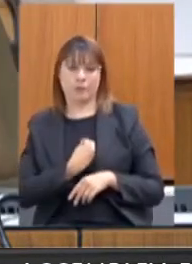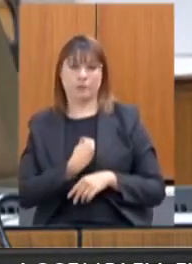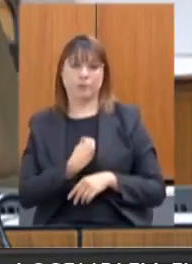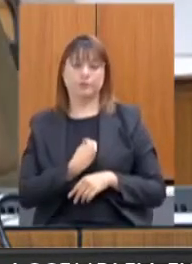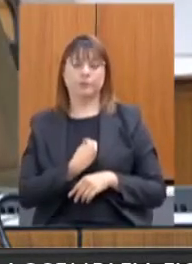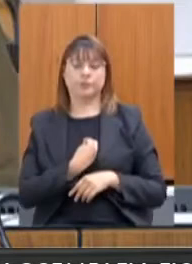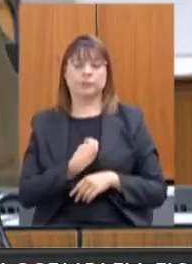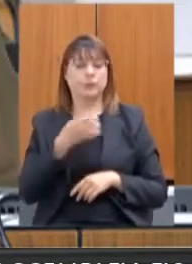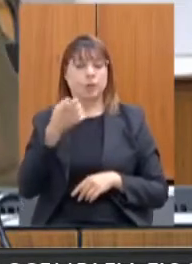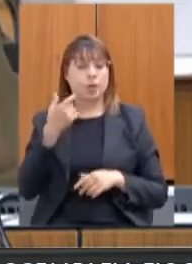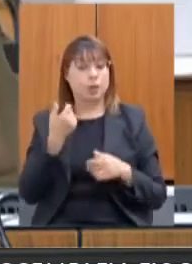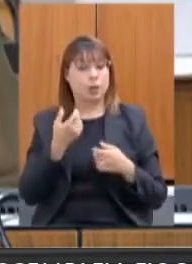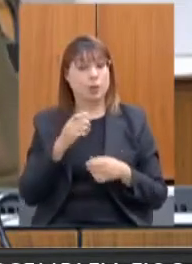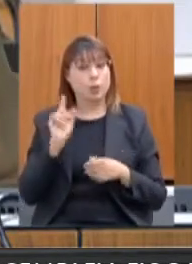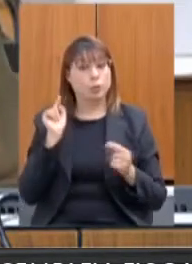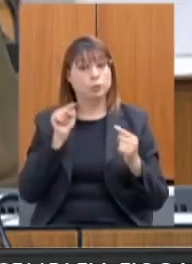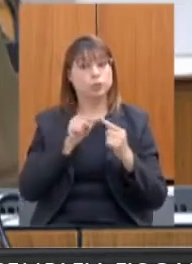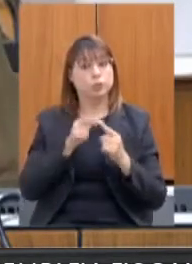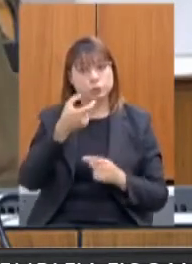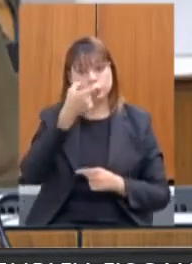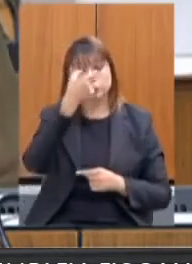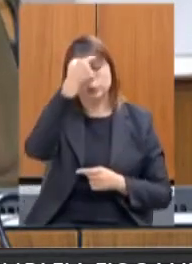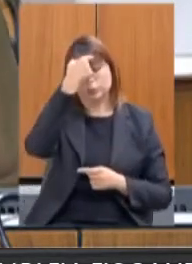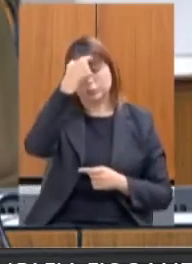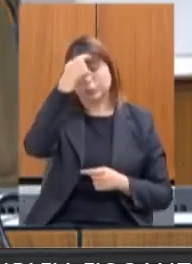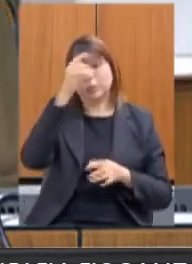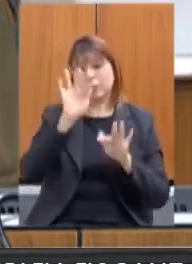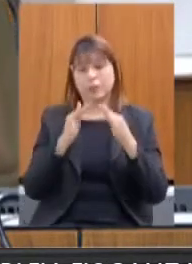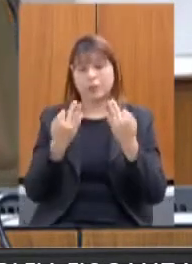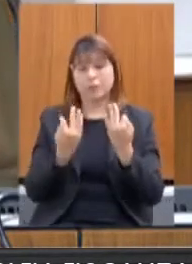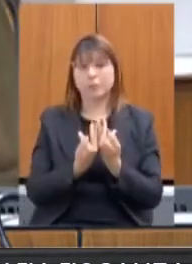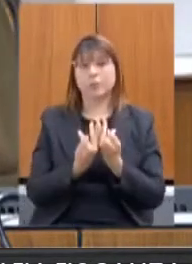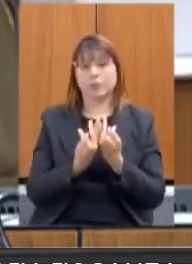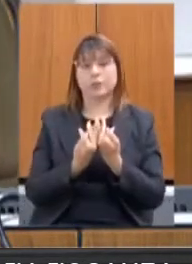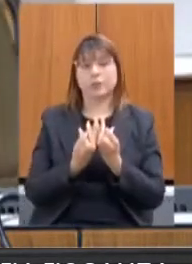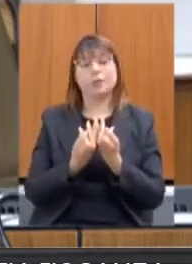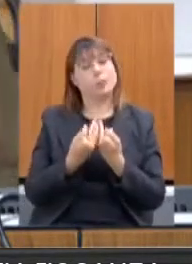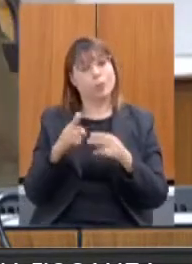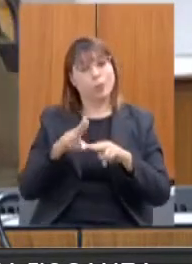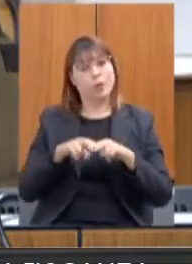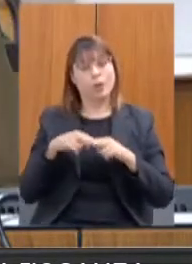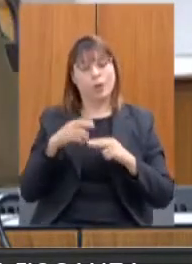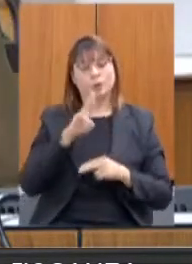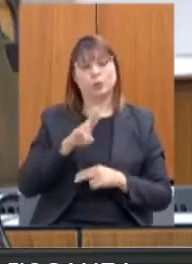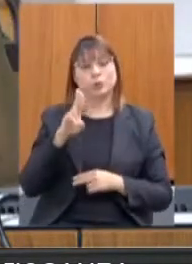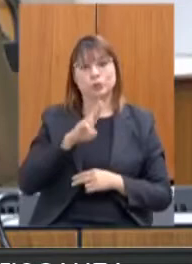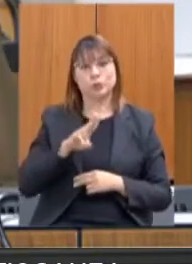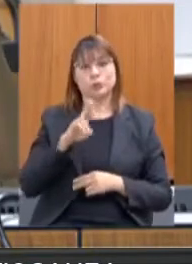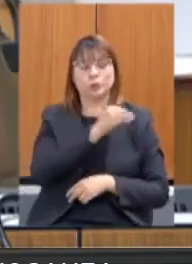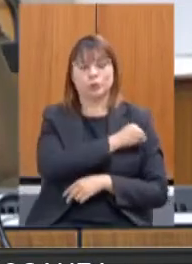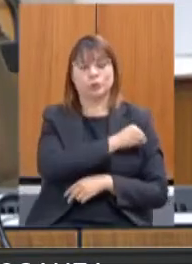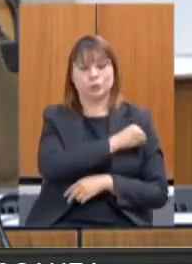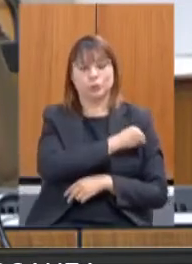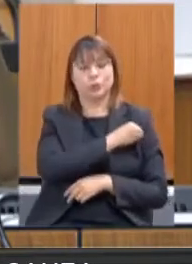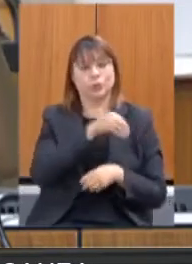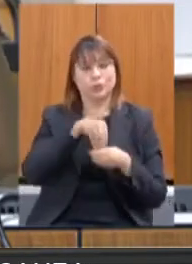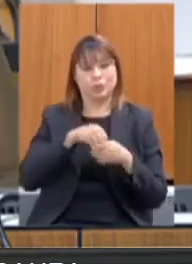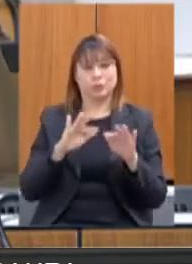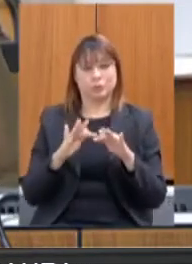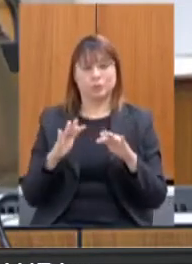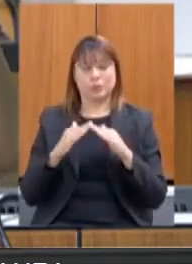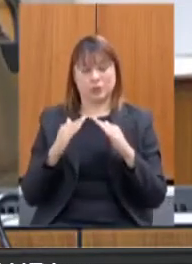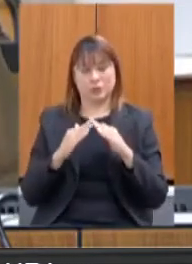mineiras em relação ao uso abusivo de álcool no contexto de isolamento social. E nós conseguimos atingir